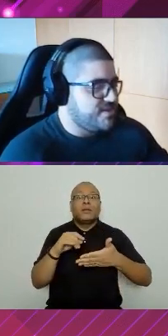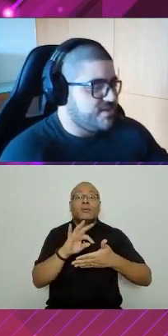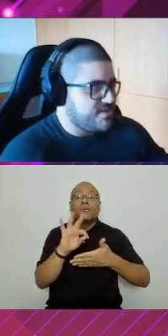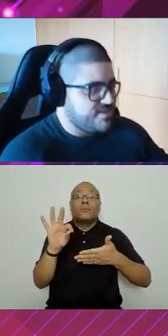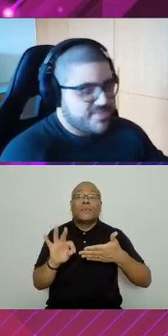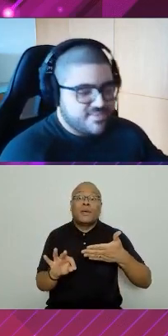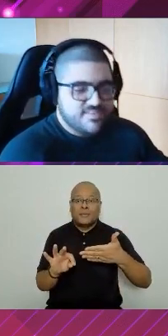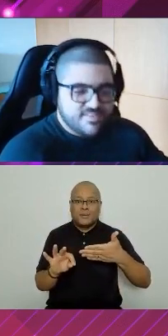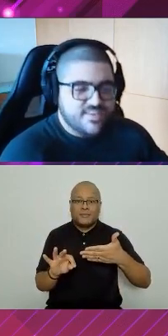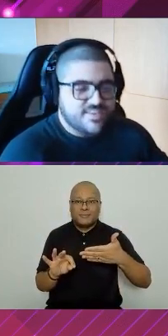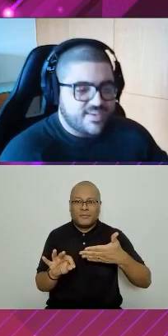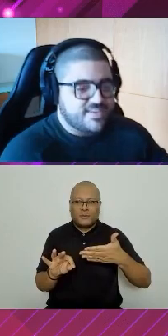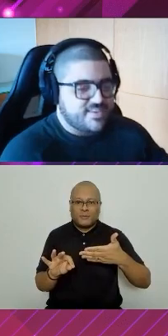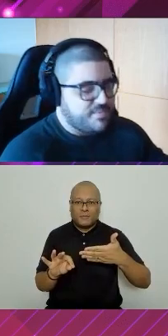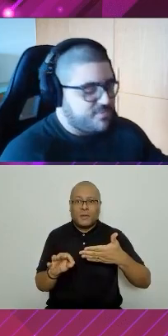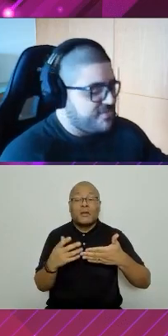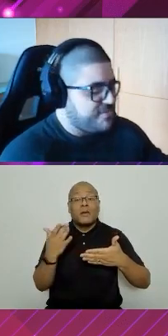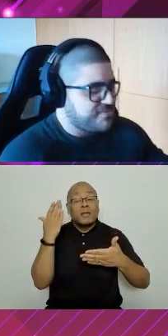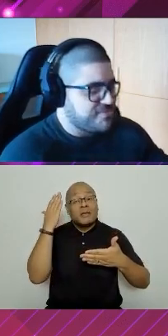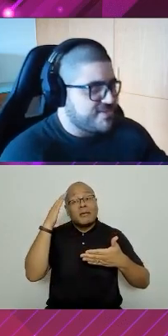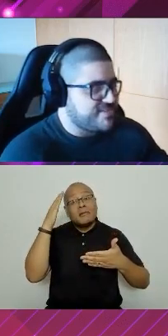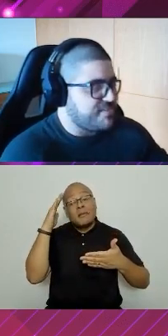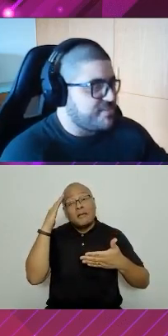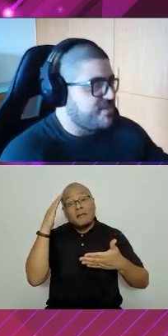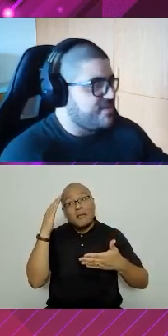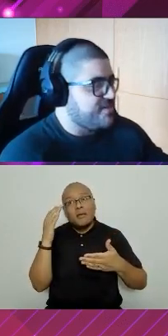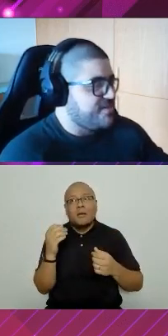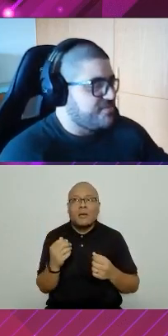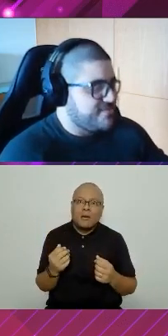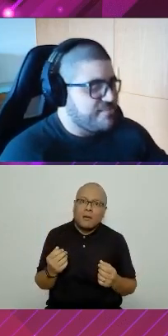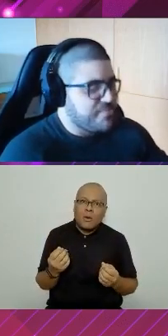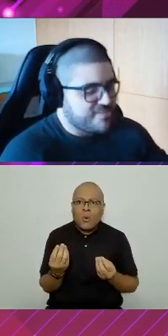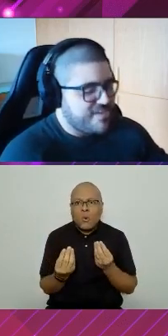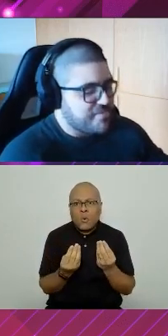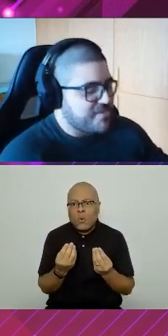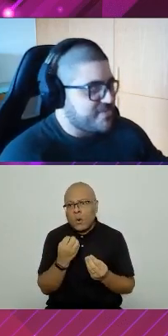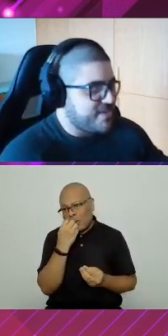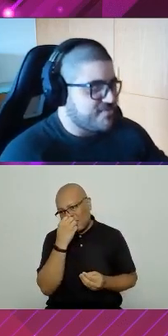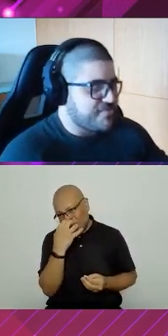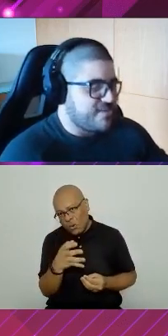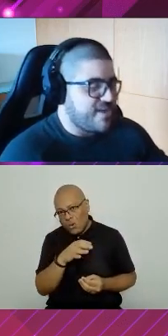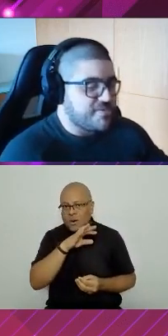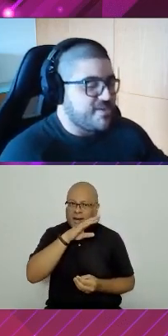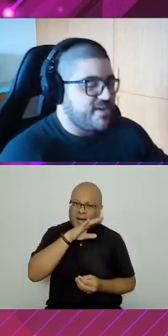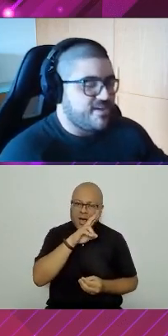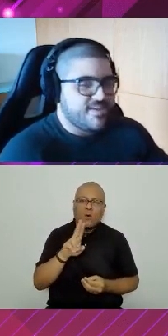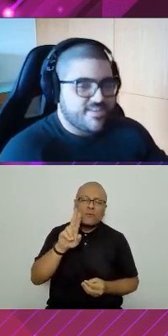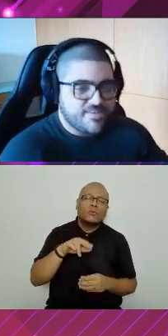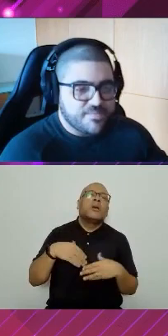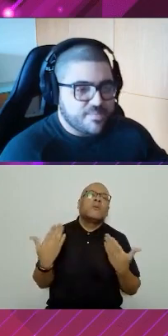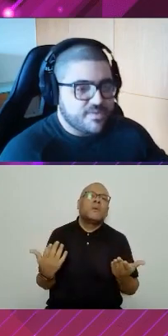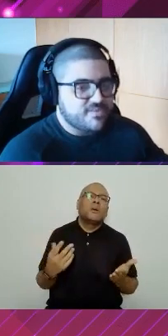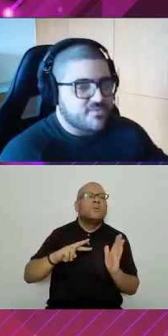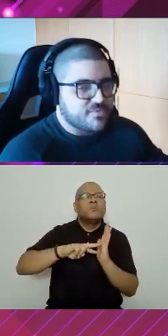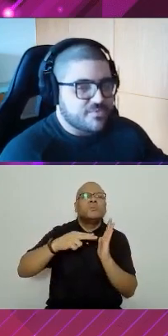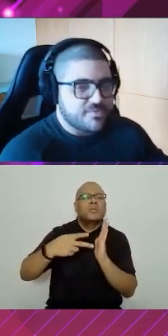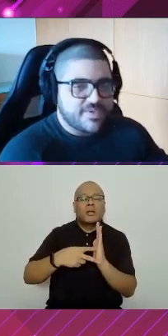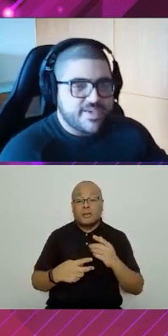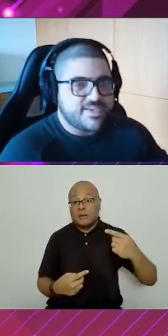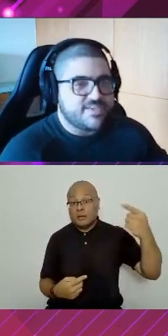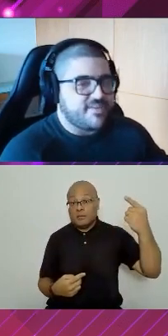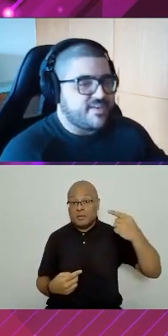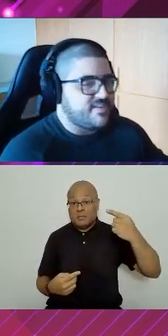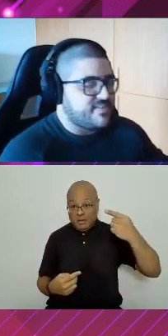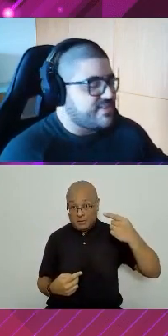e a gente vai tentar entender para no final de tudo a gente saber se é bom, se é ruim, quando é que eu vou usar e o que é. Então, primeiro de tudo,